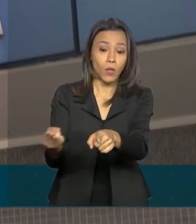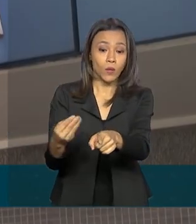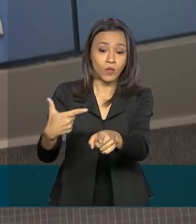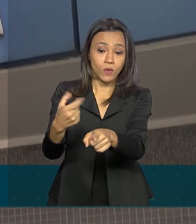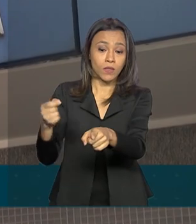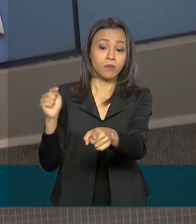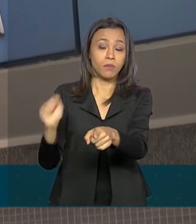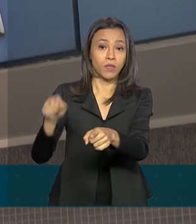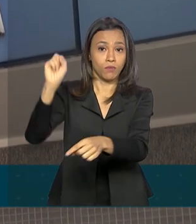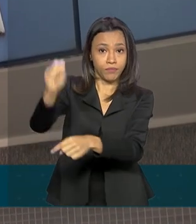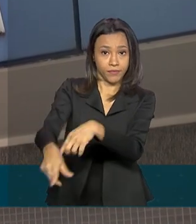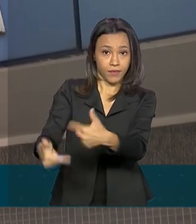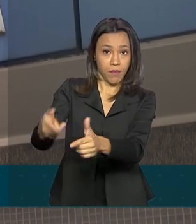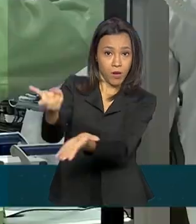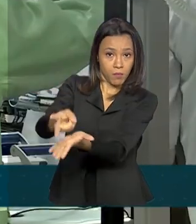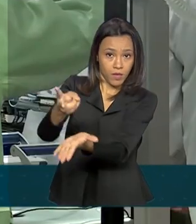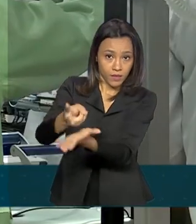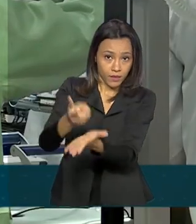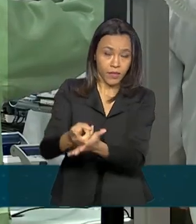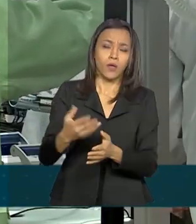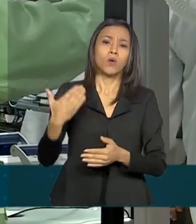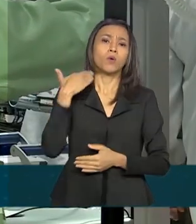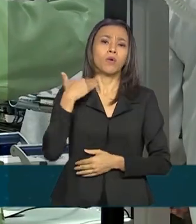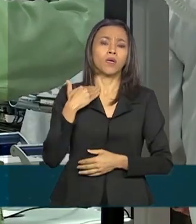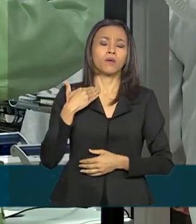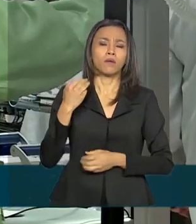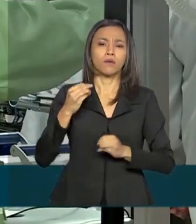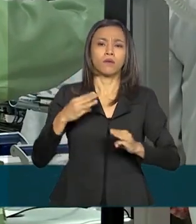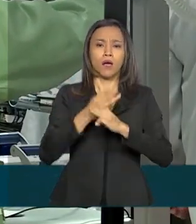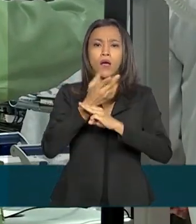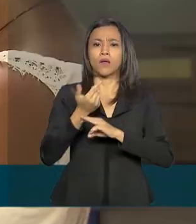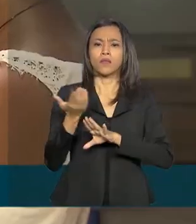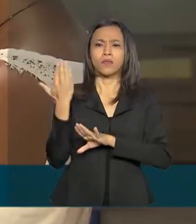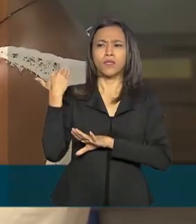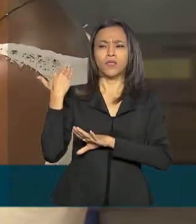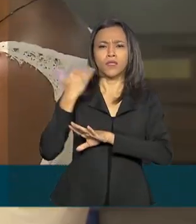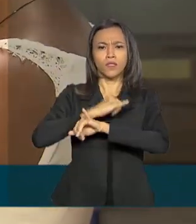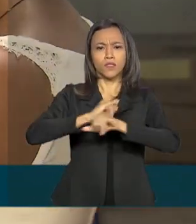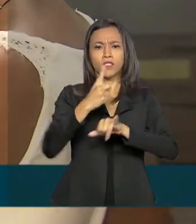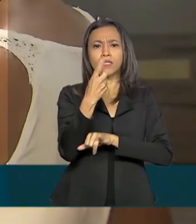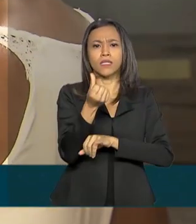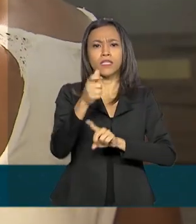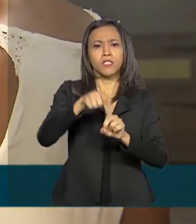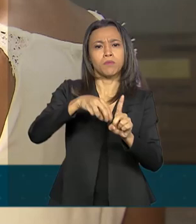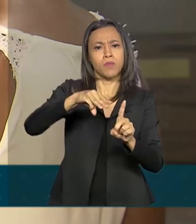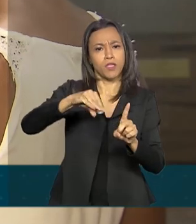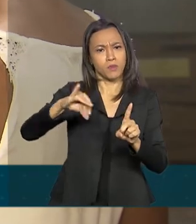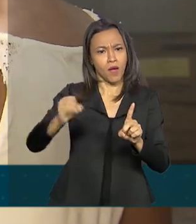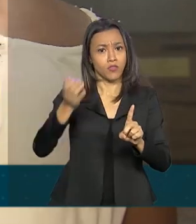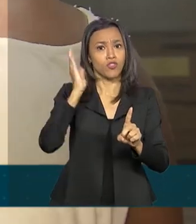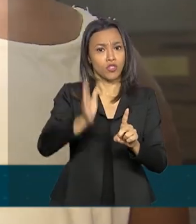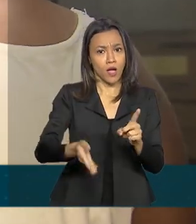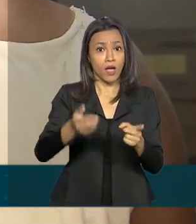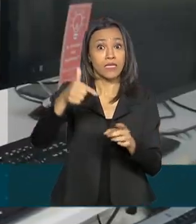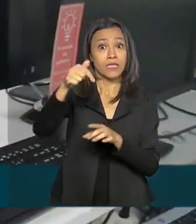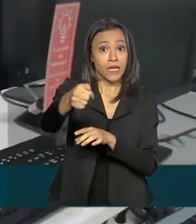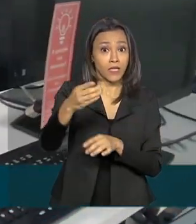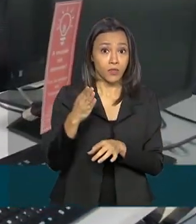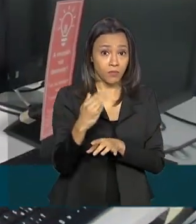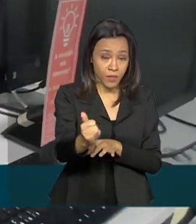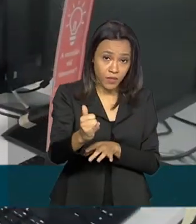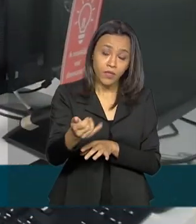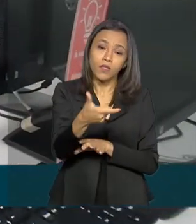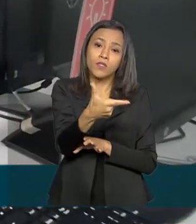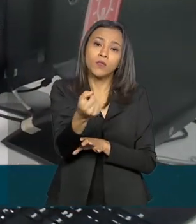A Caixa informou ainda que desde o dia 16 de março até agora, concedeu mais de 7 bilhões e 200